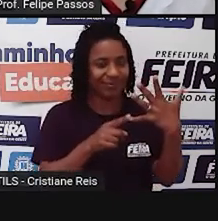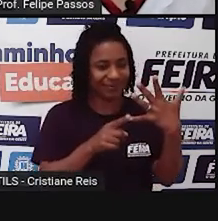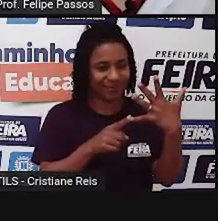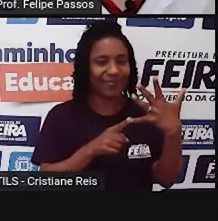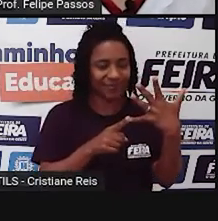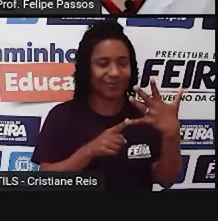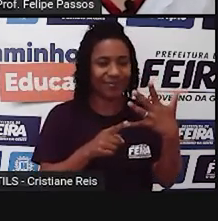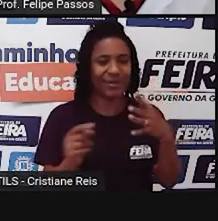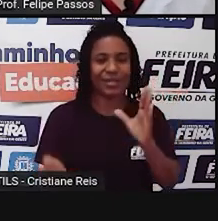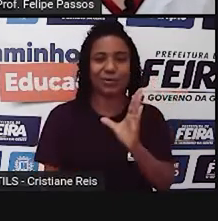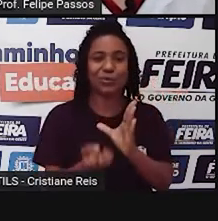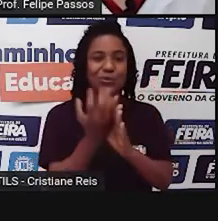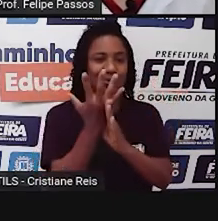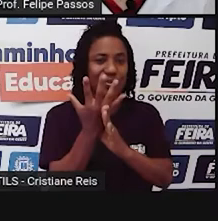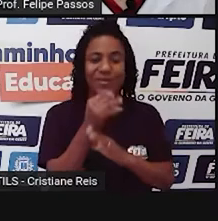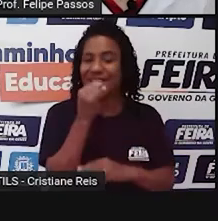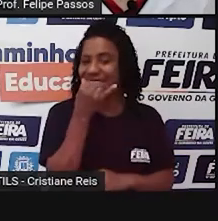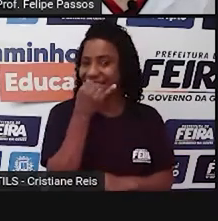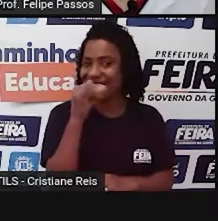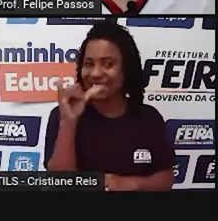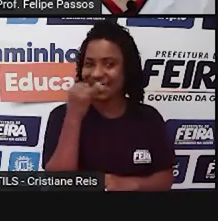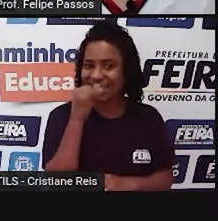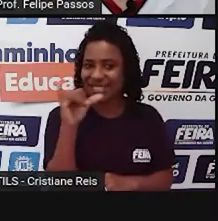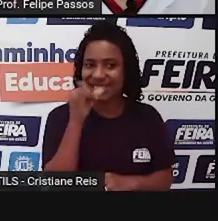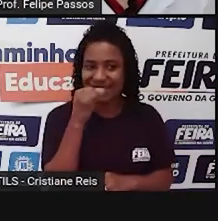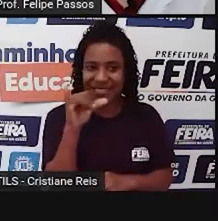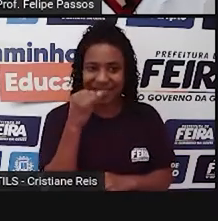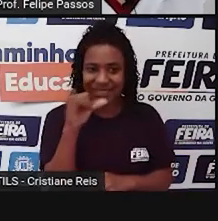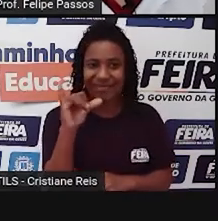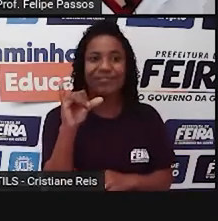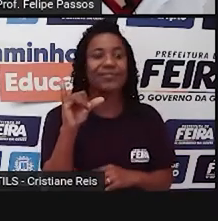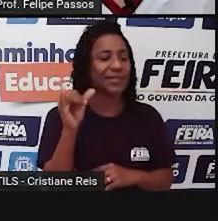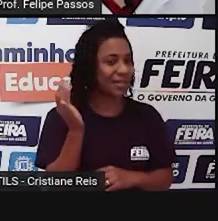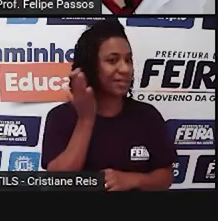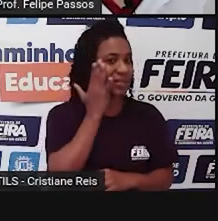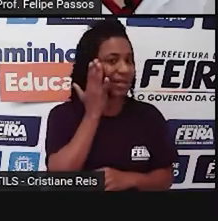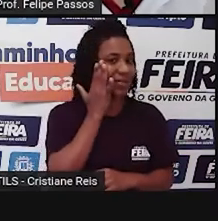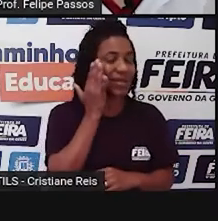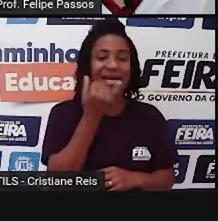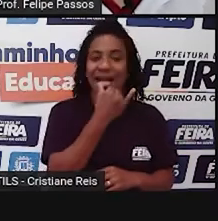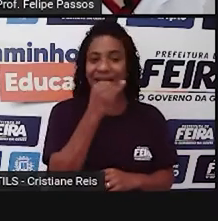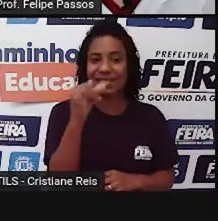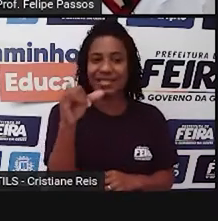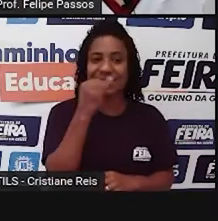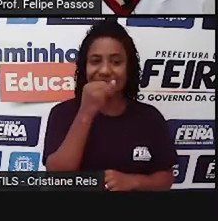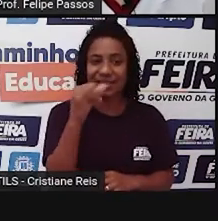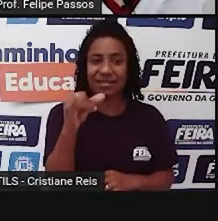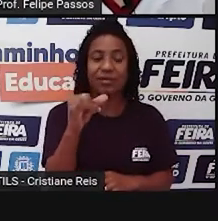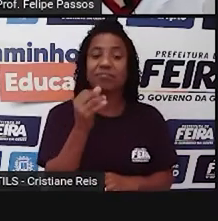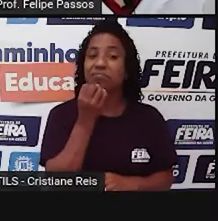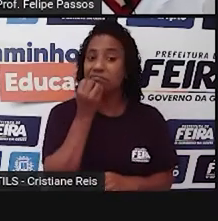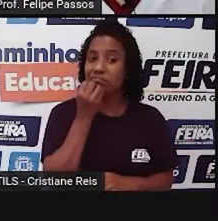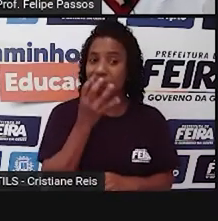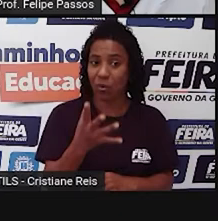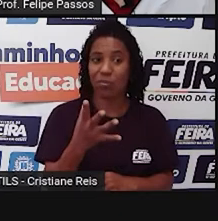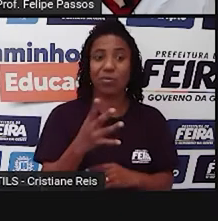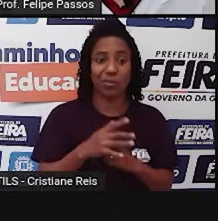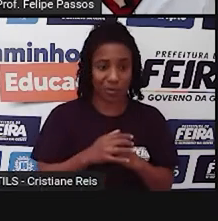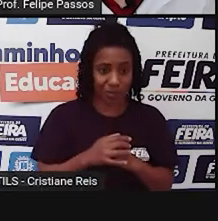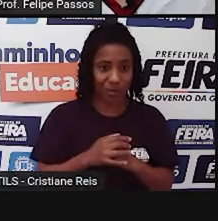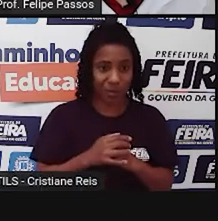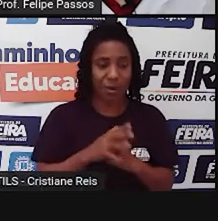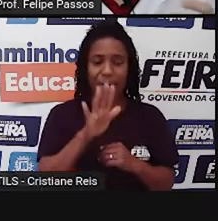eletricidade como ferramenta. Então, já se sabia da eletricidade antes disso, só que era mais para os